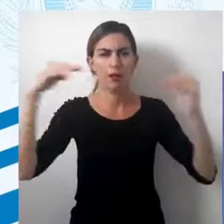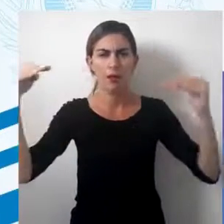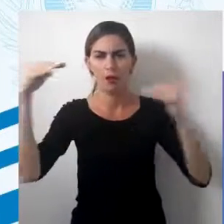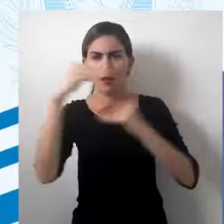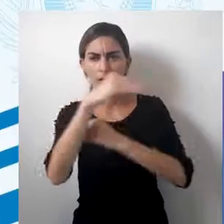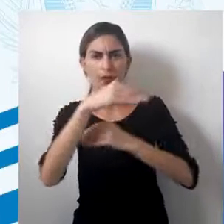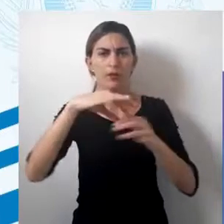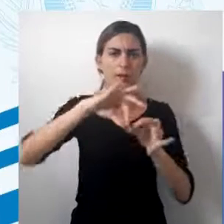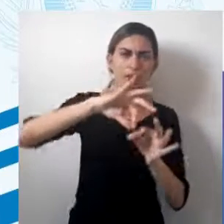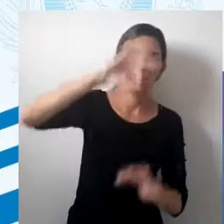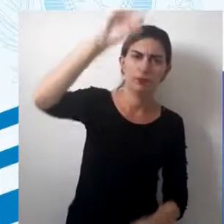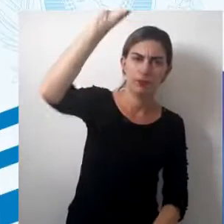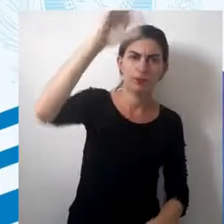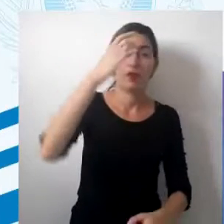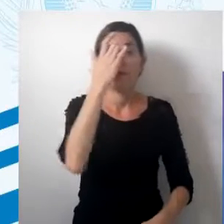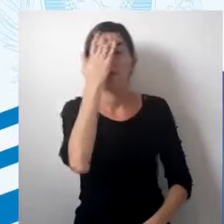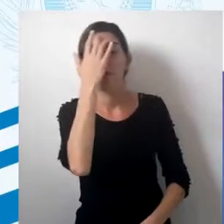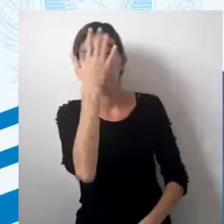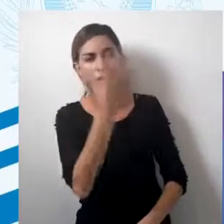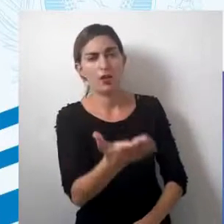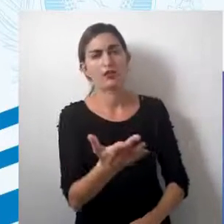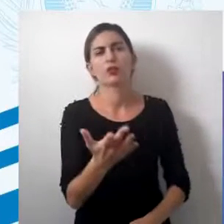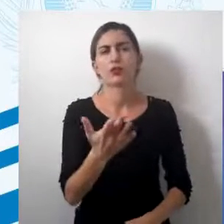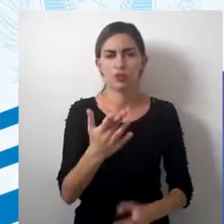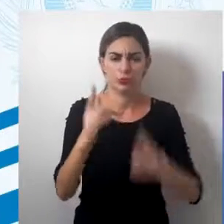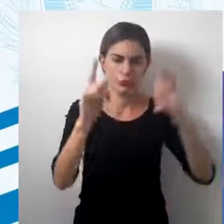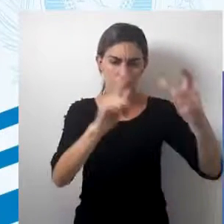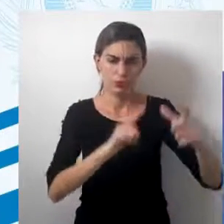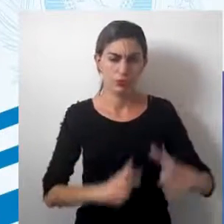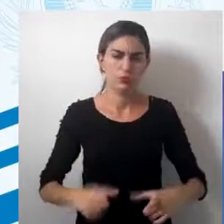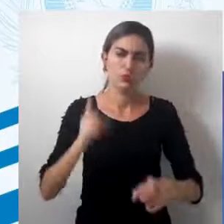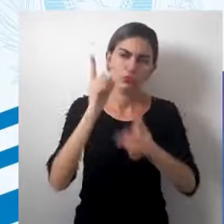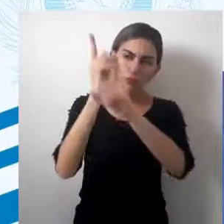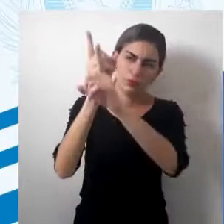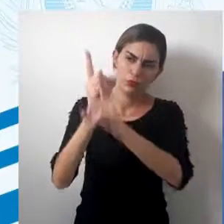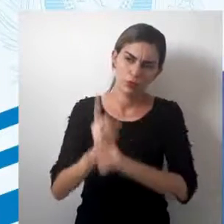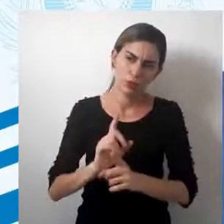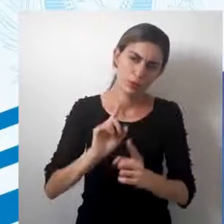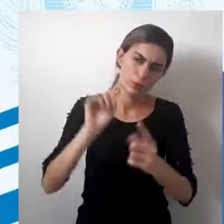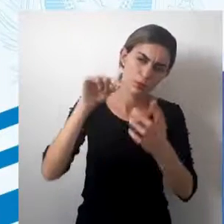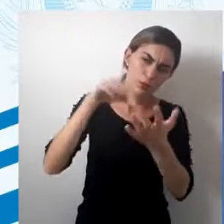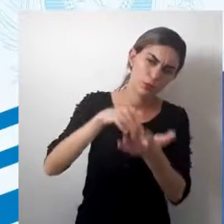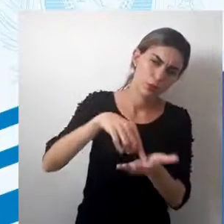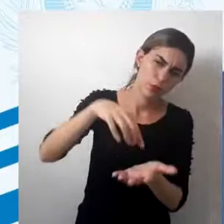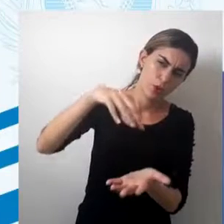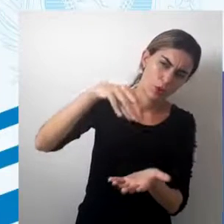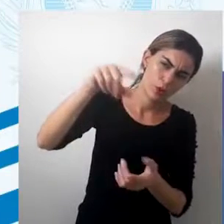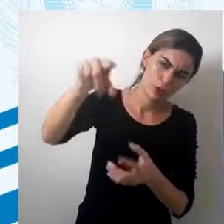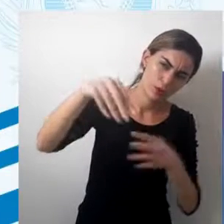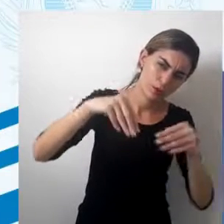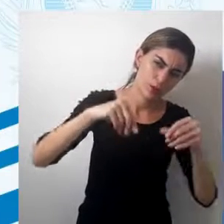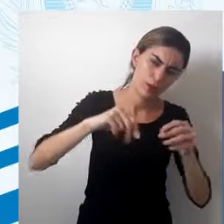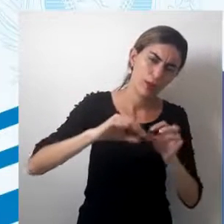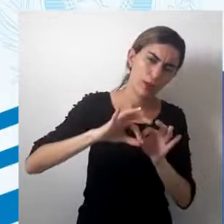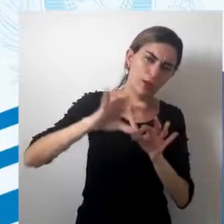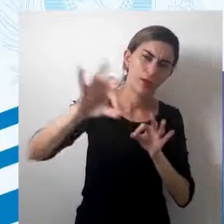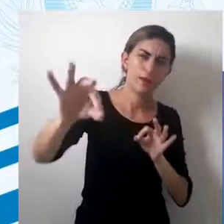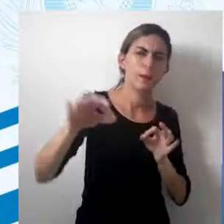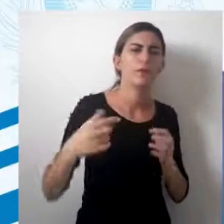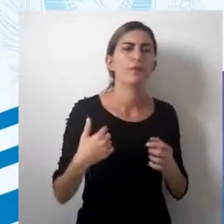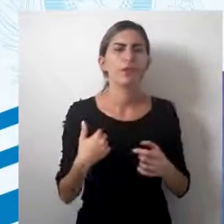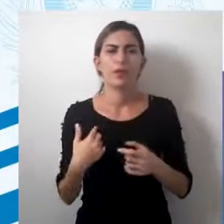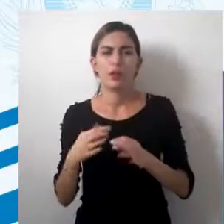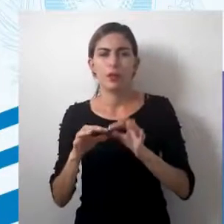perpendiculares, isso daí facilita muito para a localização de algum ponto sobre a superfície da Terra, levando-se em